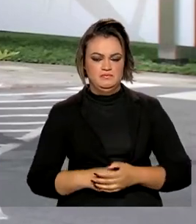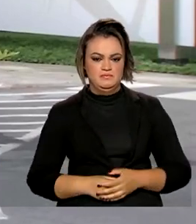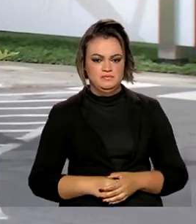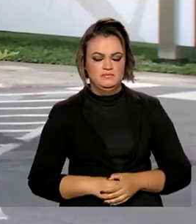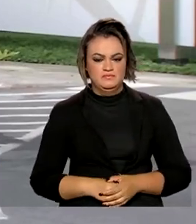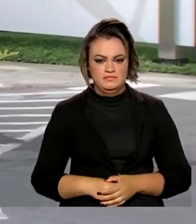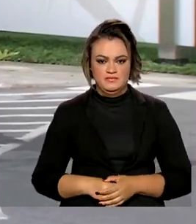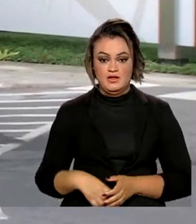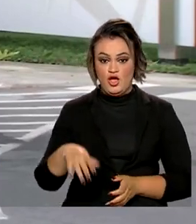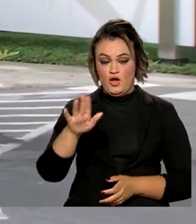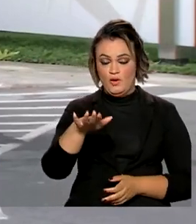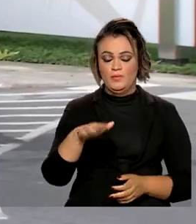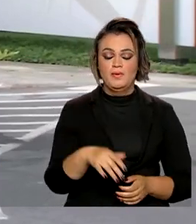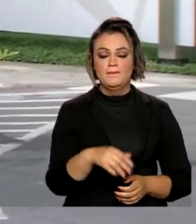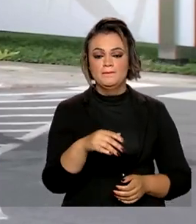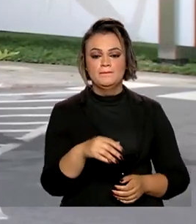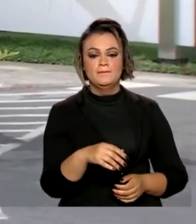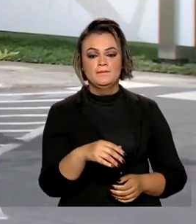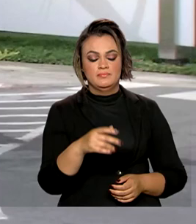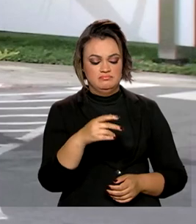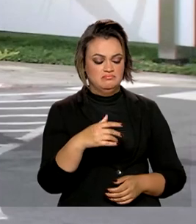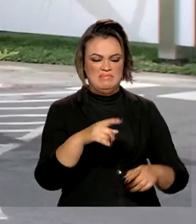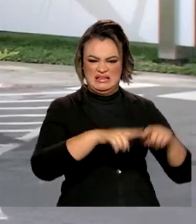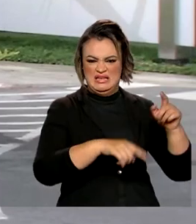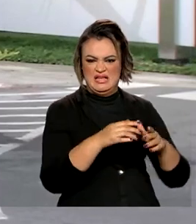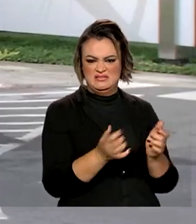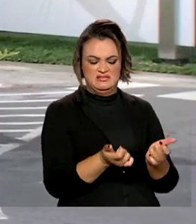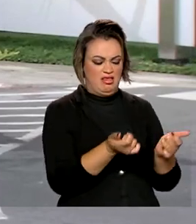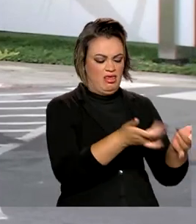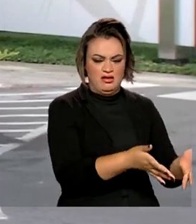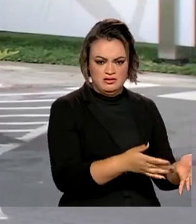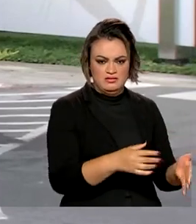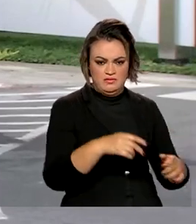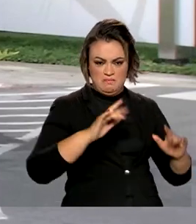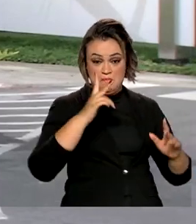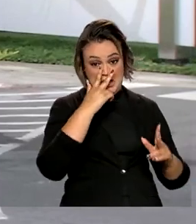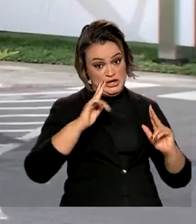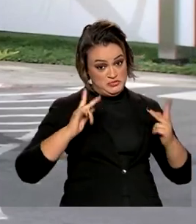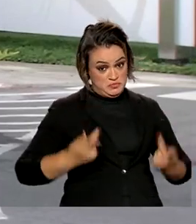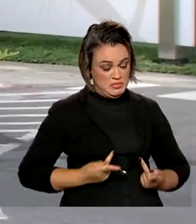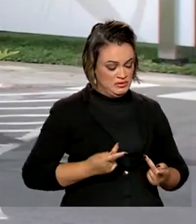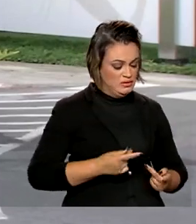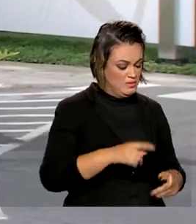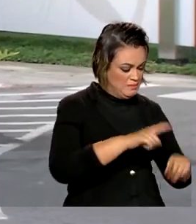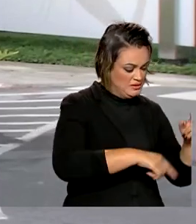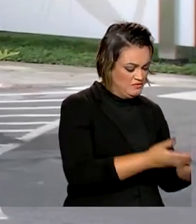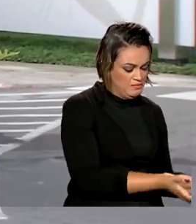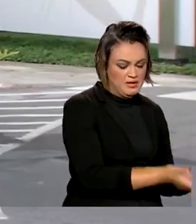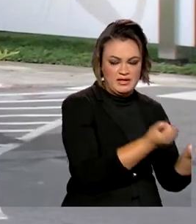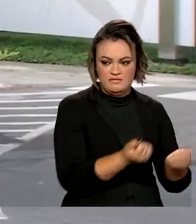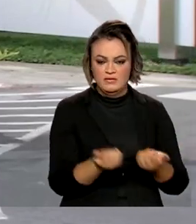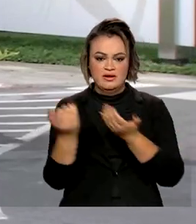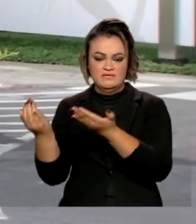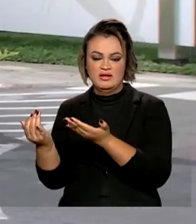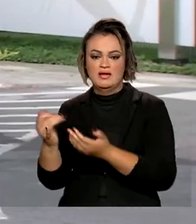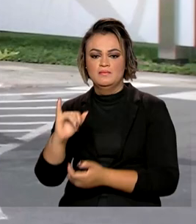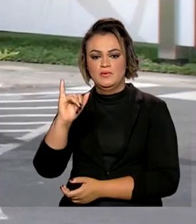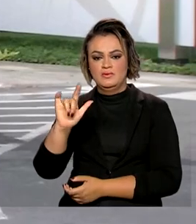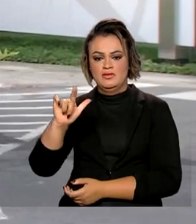E, Mara, os remanescentes humanos serão encaminhados hoje aqui para Brasília, para o Instituto Nacional